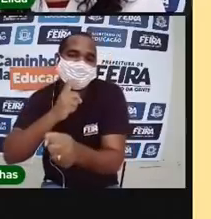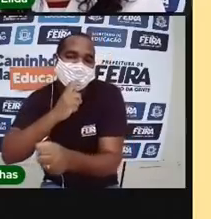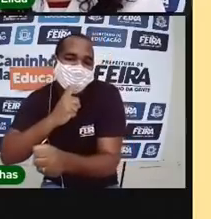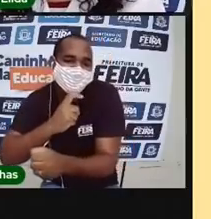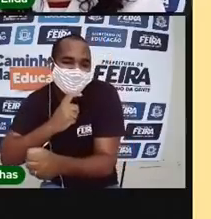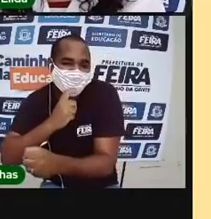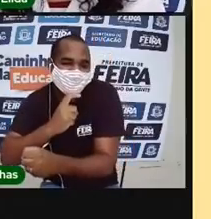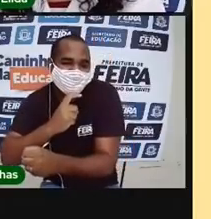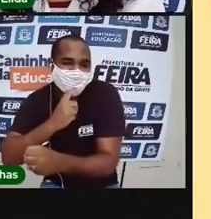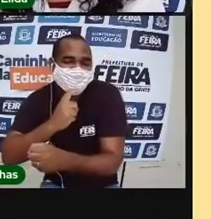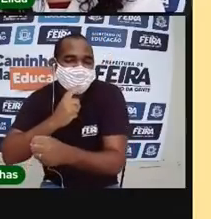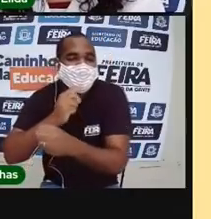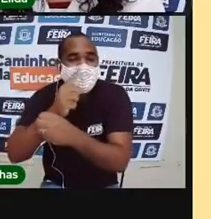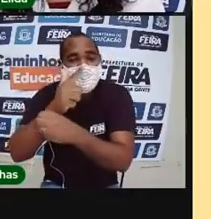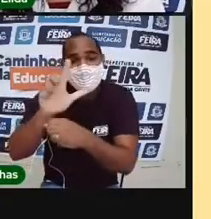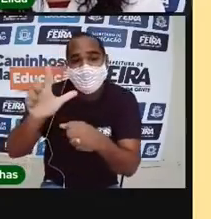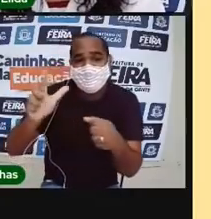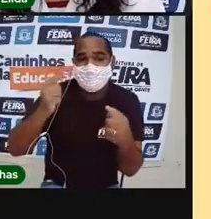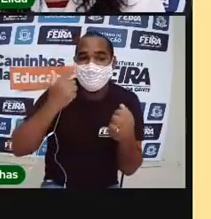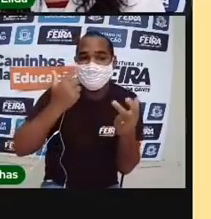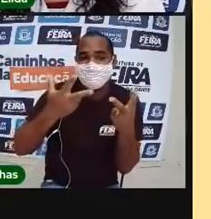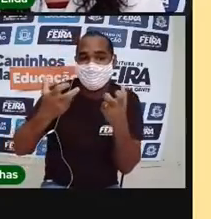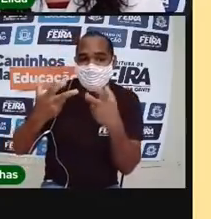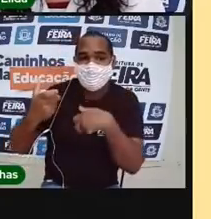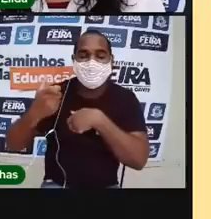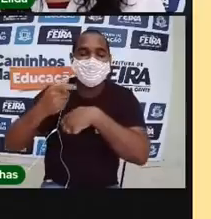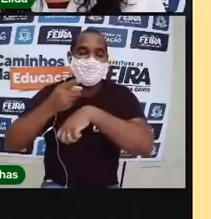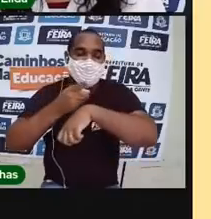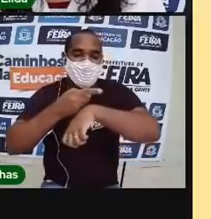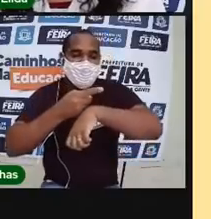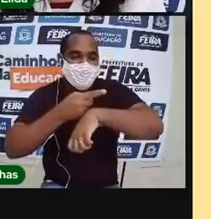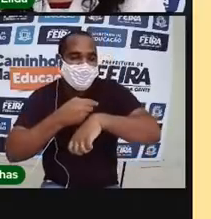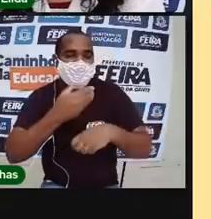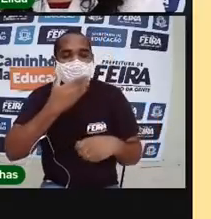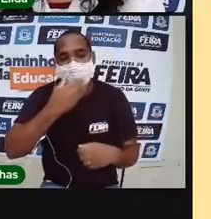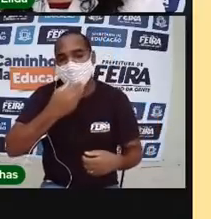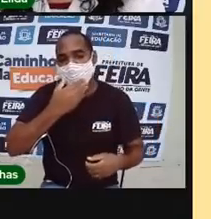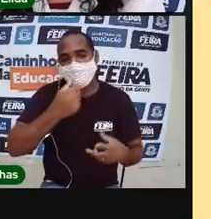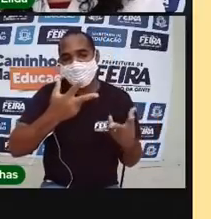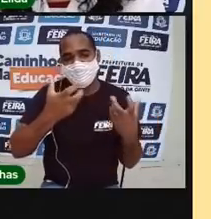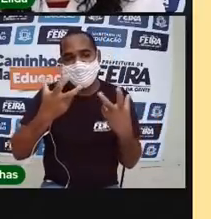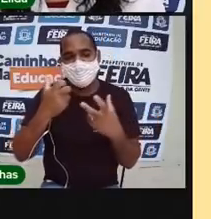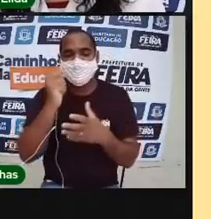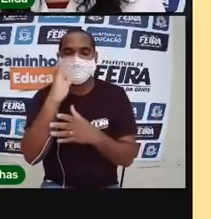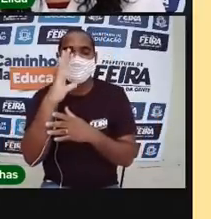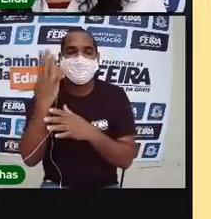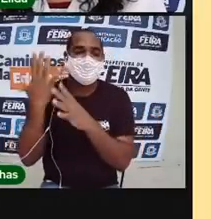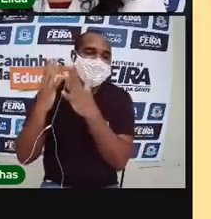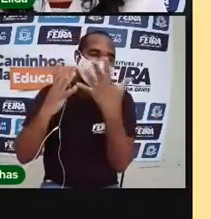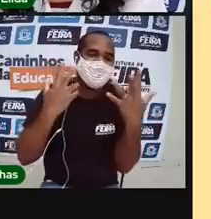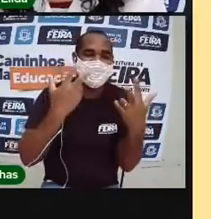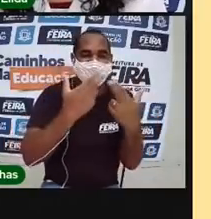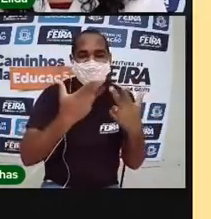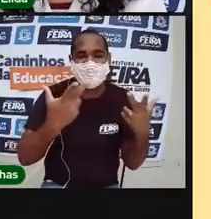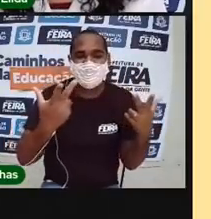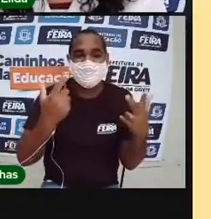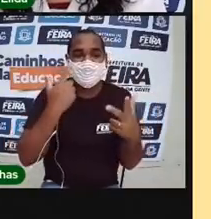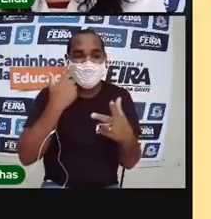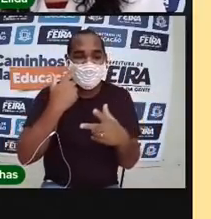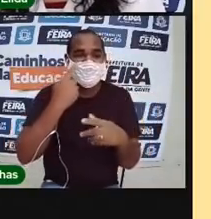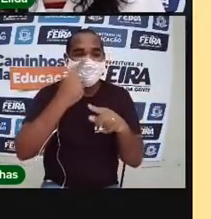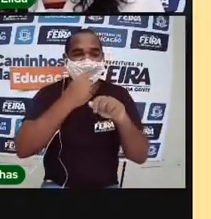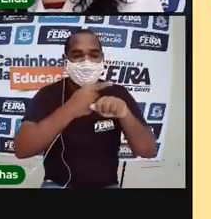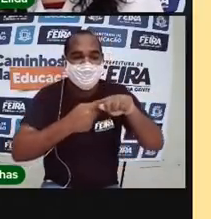existiam esses instrumentos de medir o tempo, o homem observava a natureza e fazia a marcação do